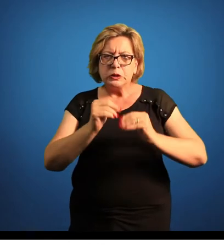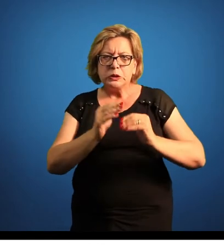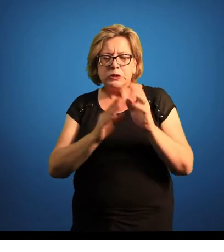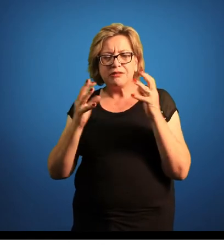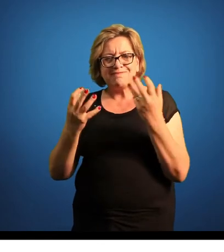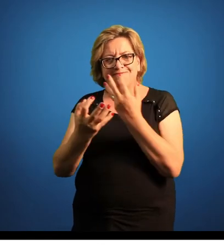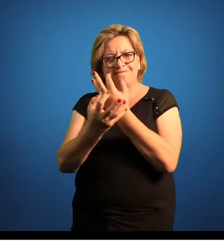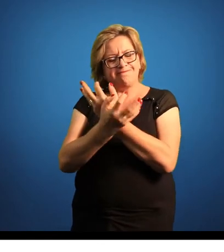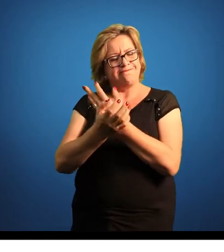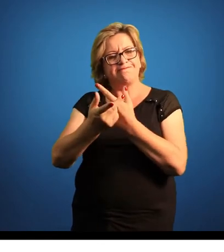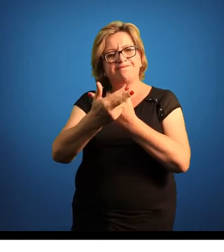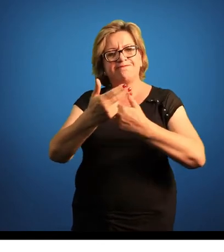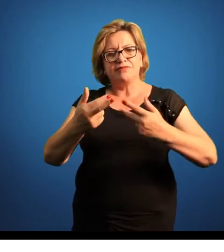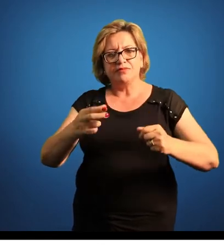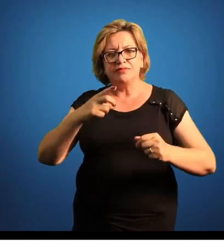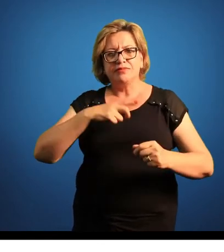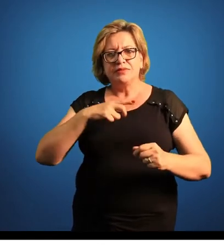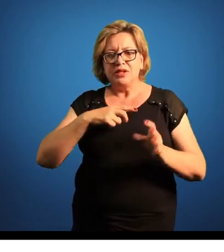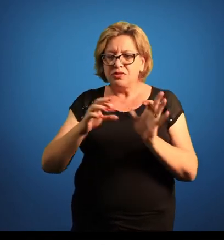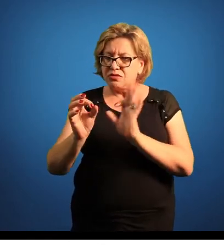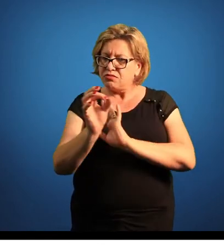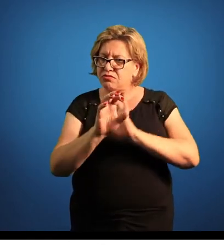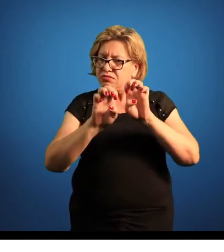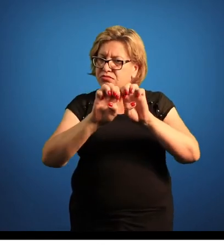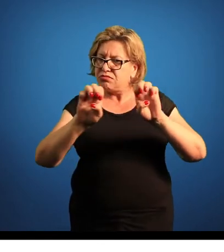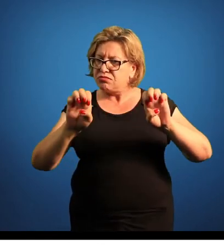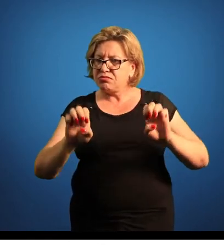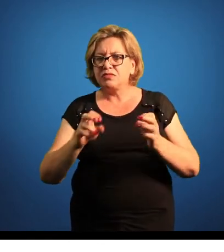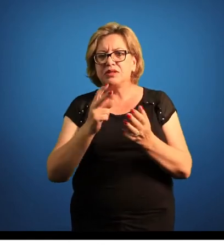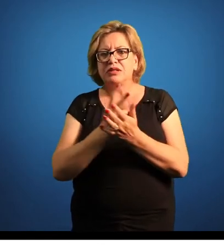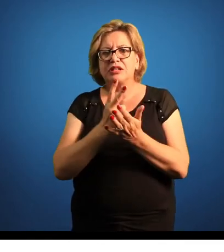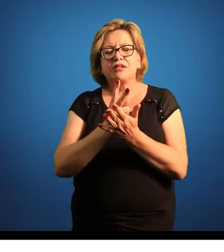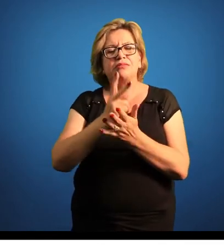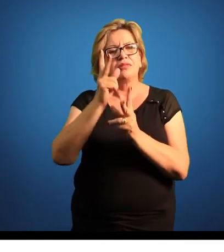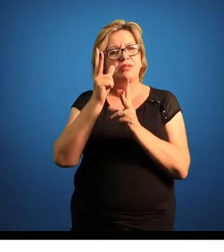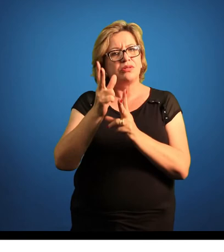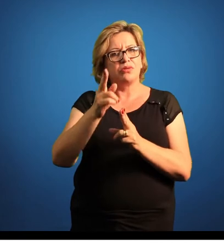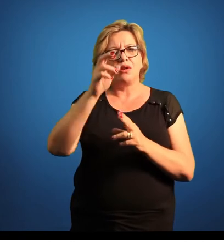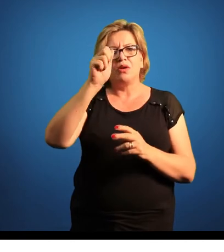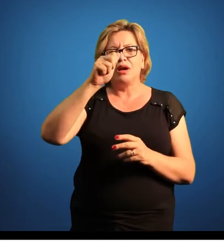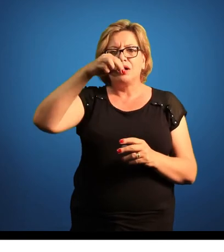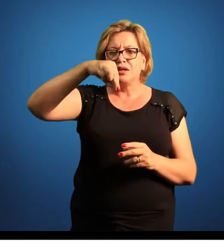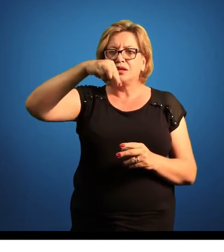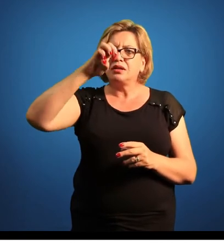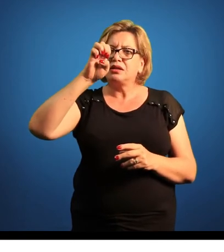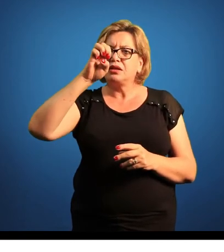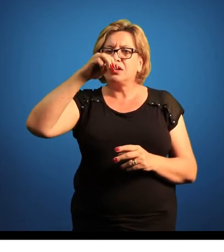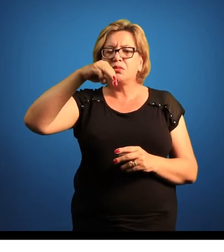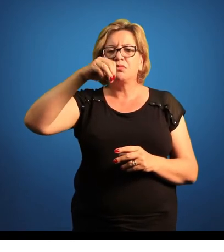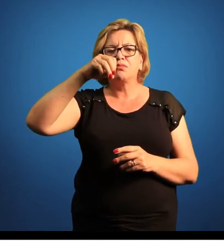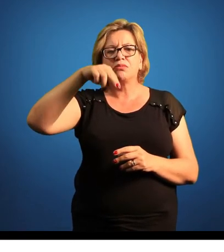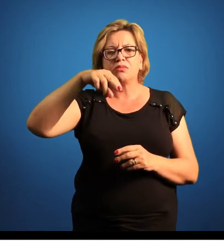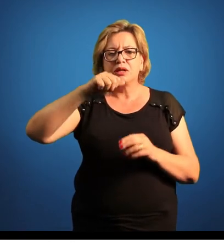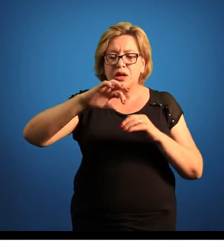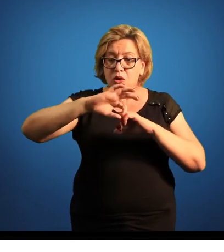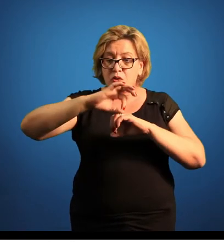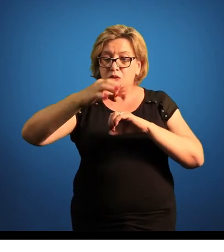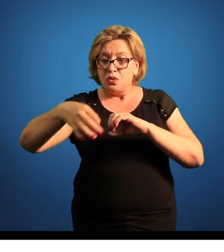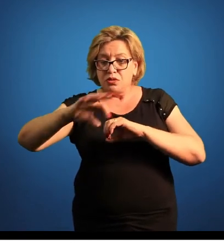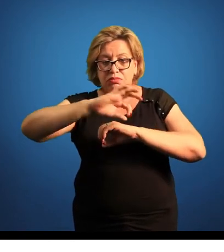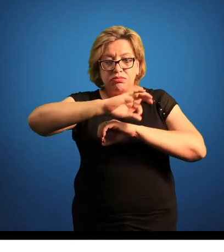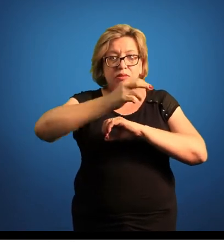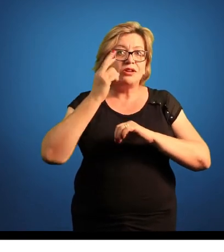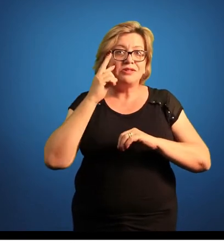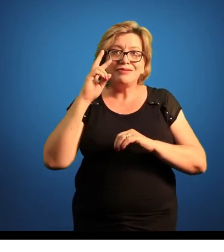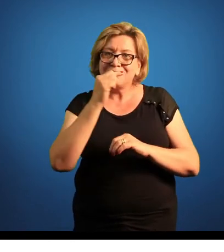temos corais que mantém a estrutura de uma anêmona, né? Com tentáculos funcionais e uma boca. A gente consegue enxergar bem a